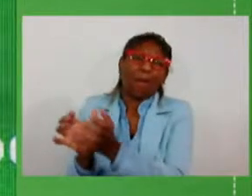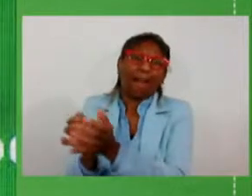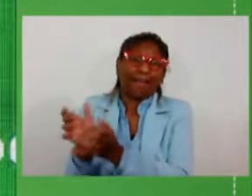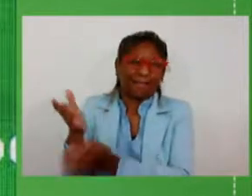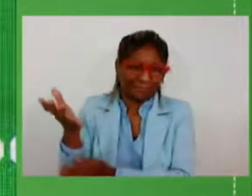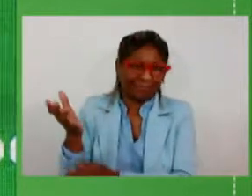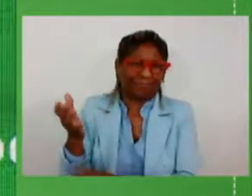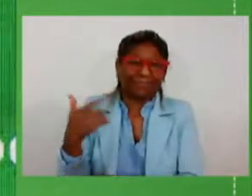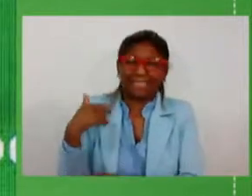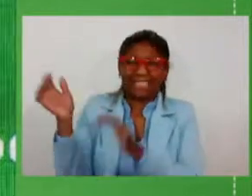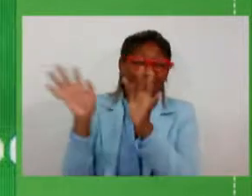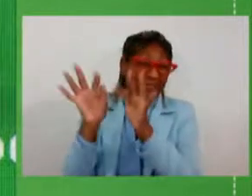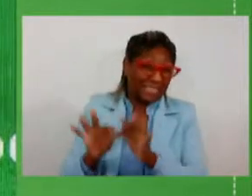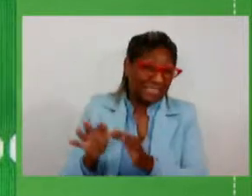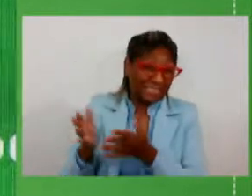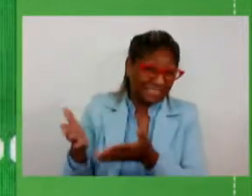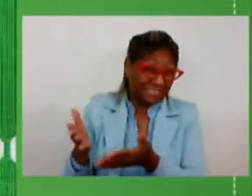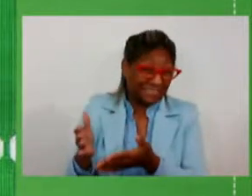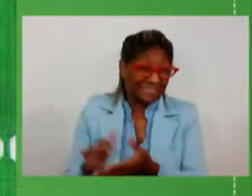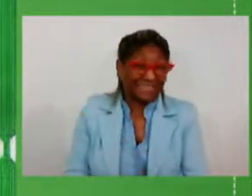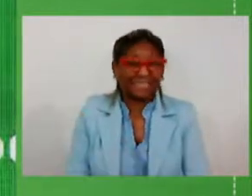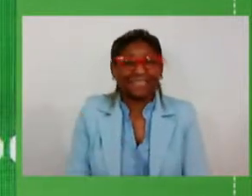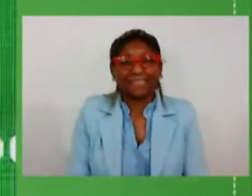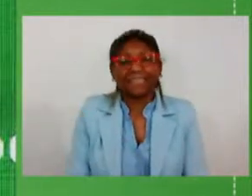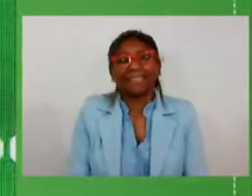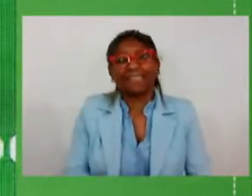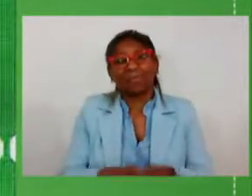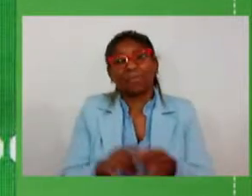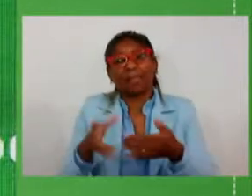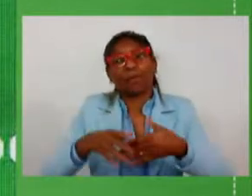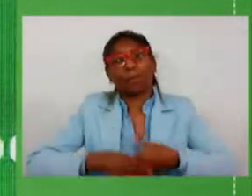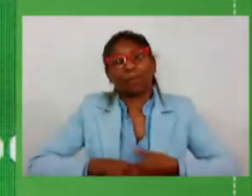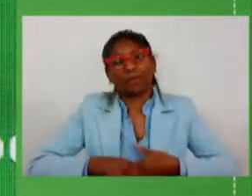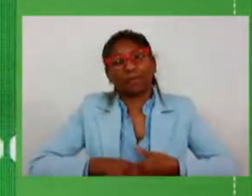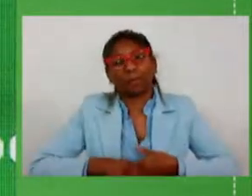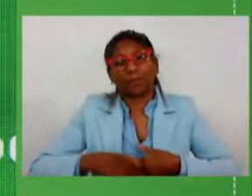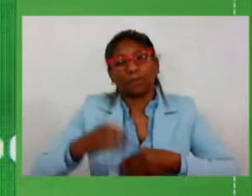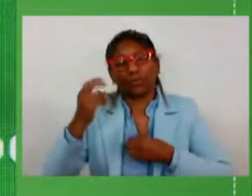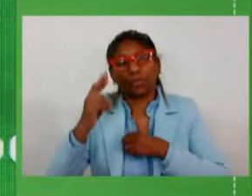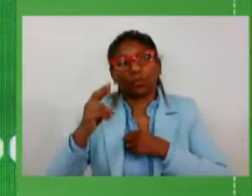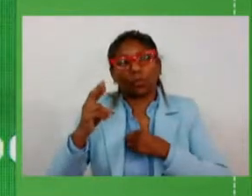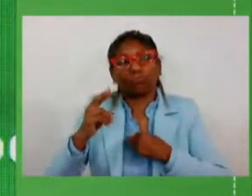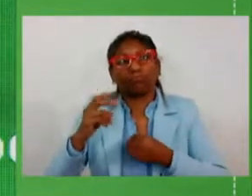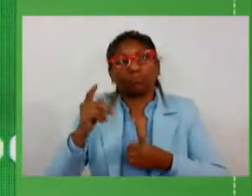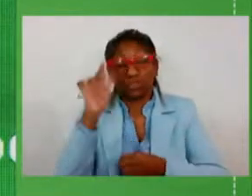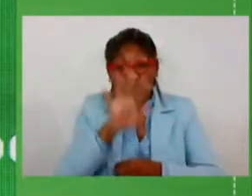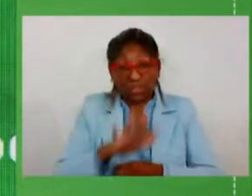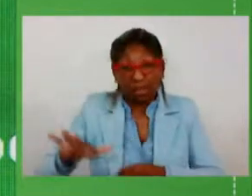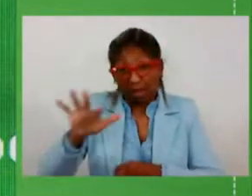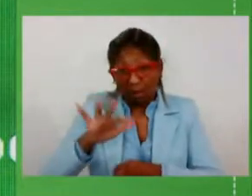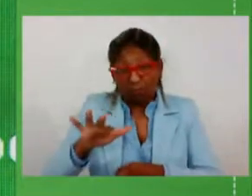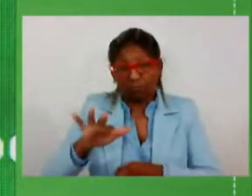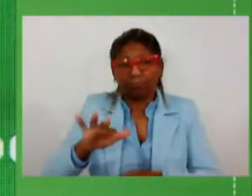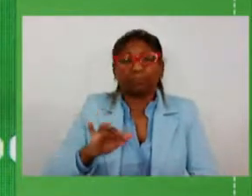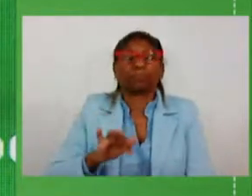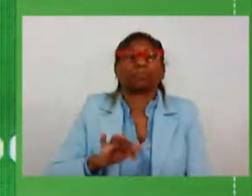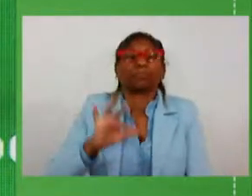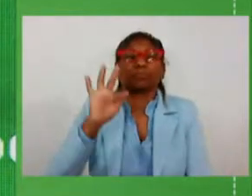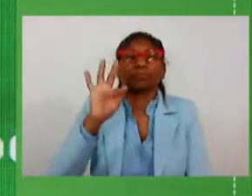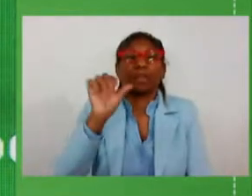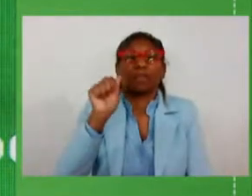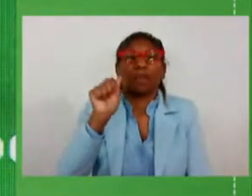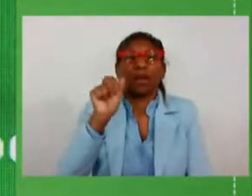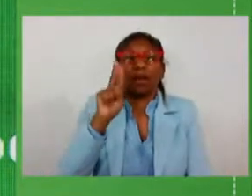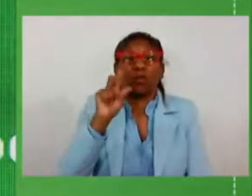Gustavo? Eu também quero cumprimentar se me permite o diretor Geraldo Dyer Luciano Faustino que tem aí